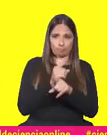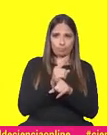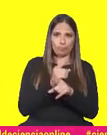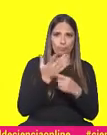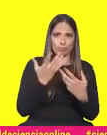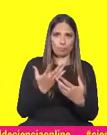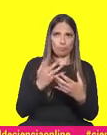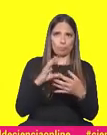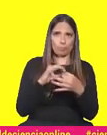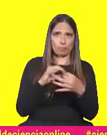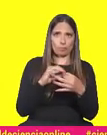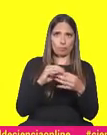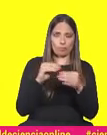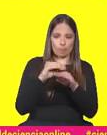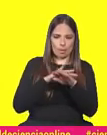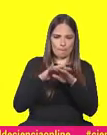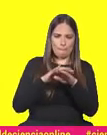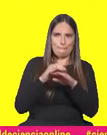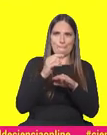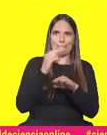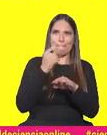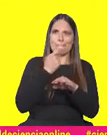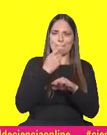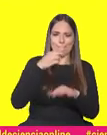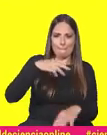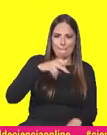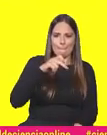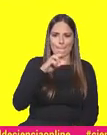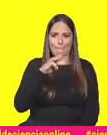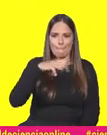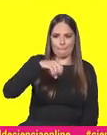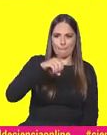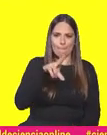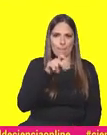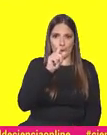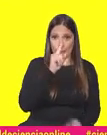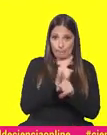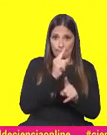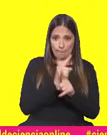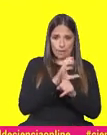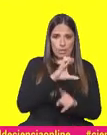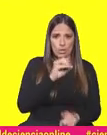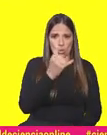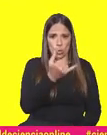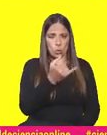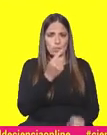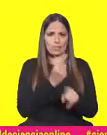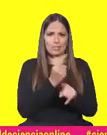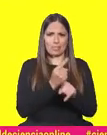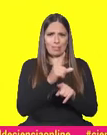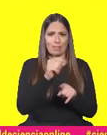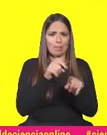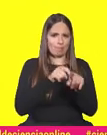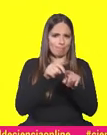agora sobre os marmos, acontece exatamente o mesmo, a libertação de dióxido de carbono, pois os marmos são formados também por